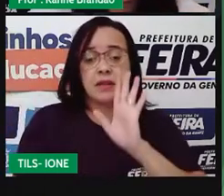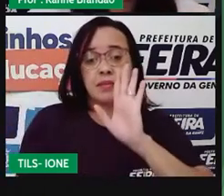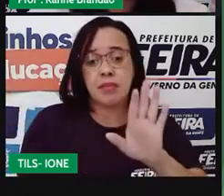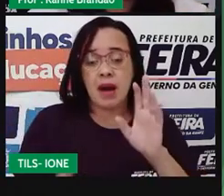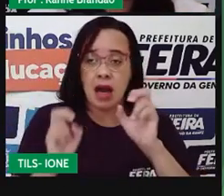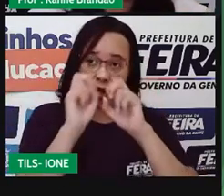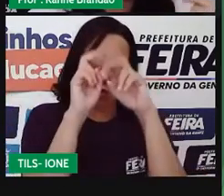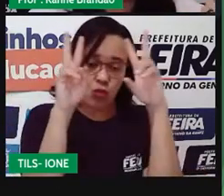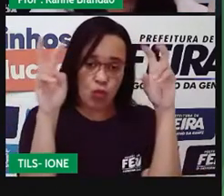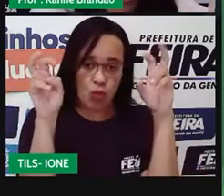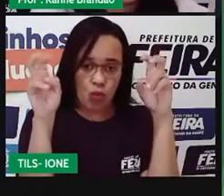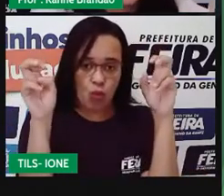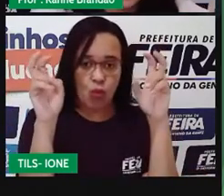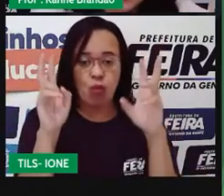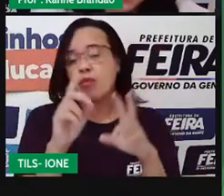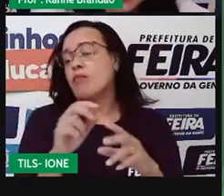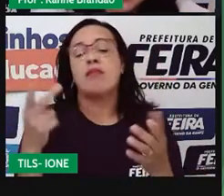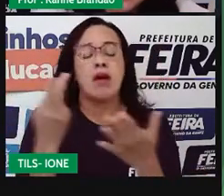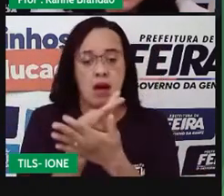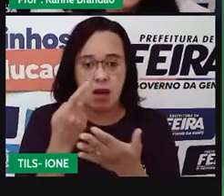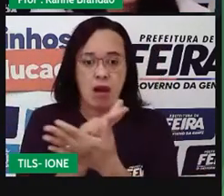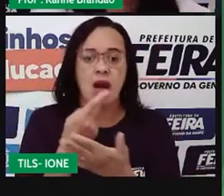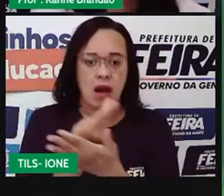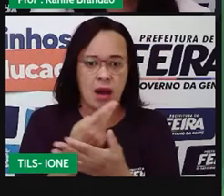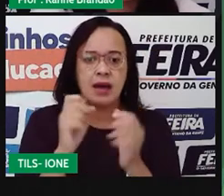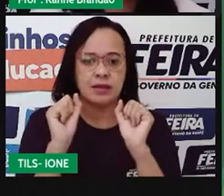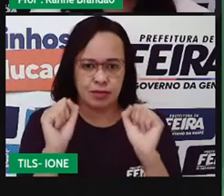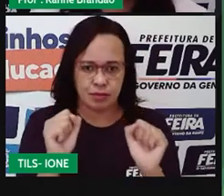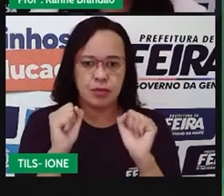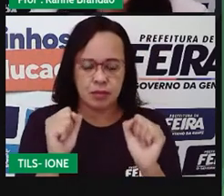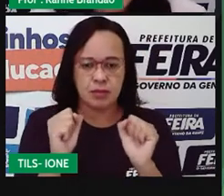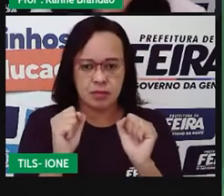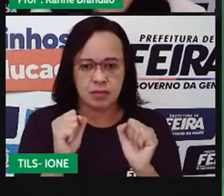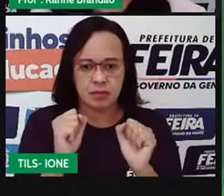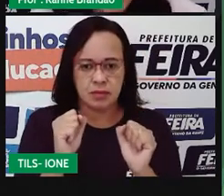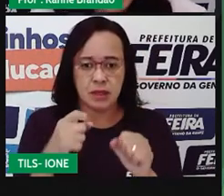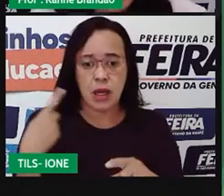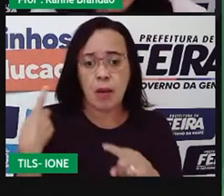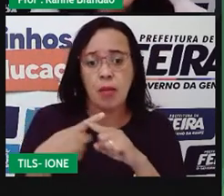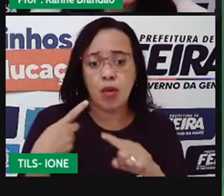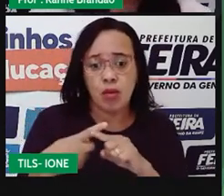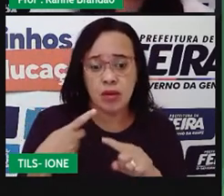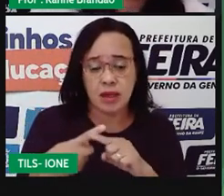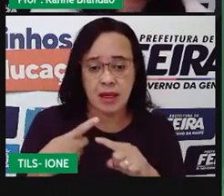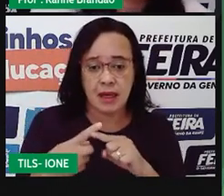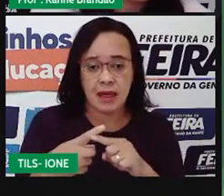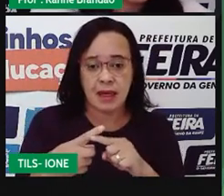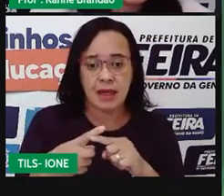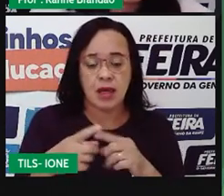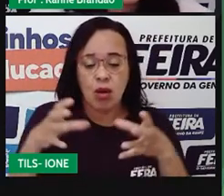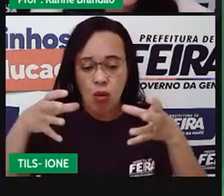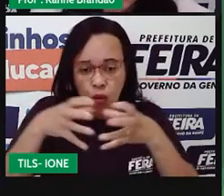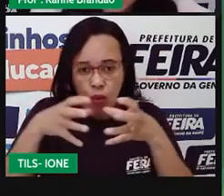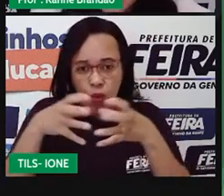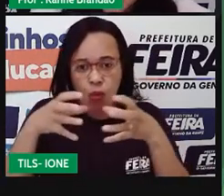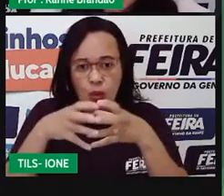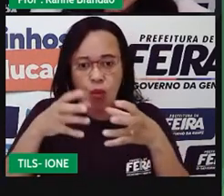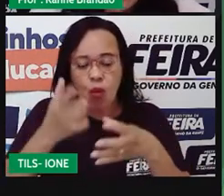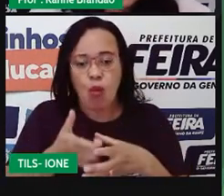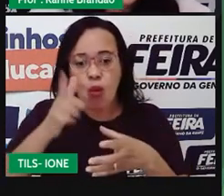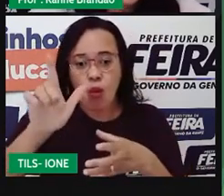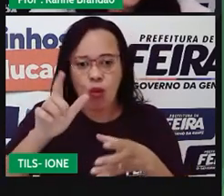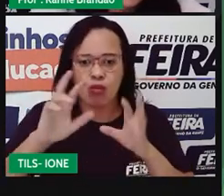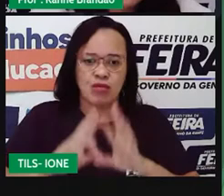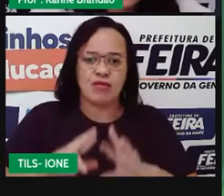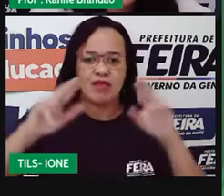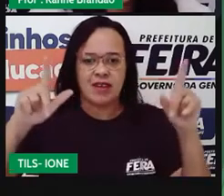formigas, nem colônias de abelhas. A gente tem uma sociedade de abelhas, uma sociedade de formigas.